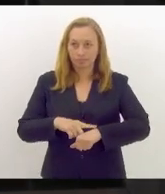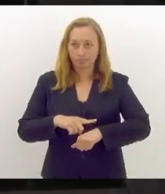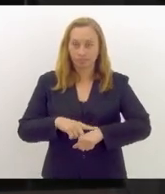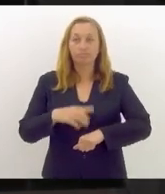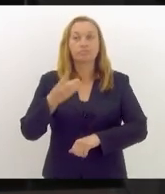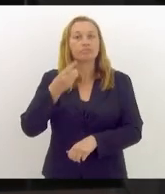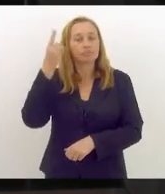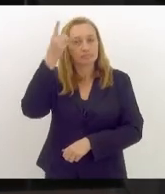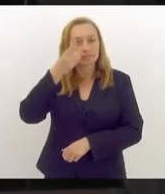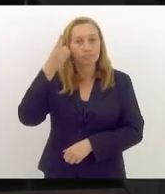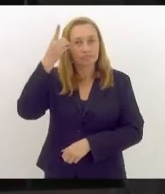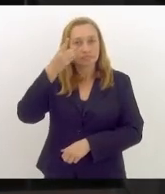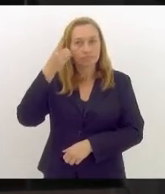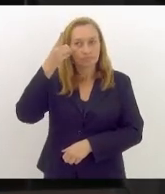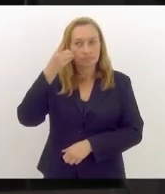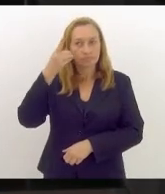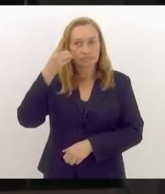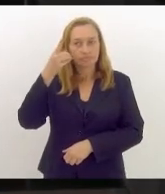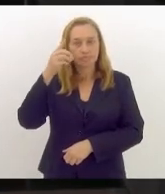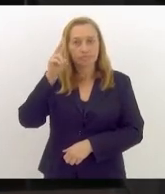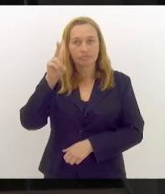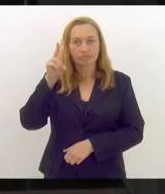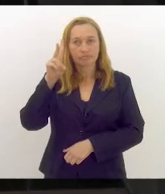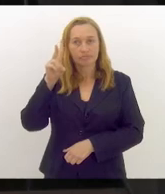deputado Val d'Aceaz,